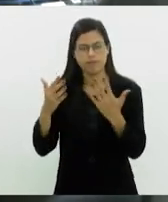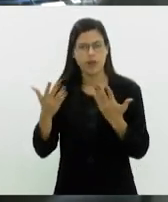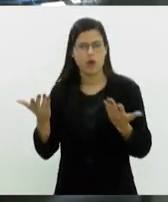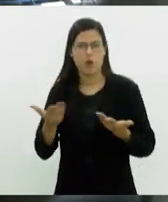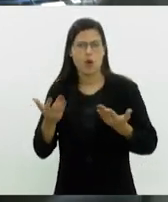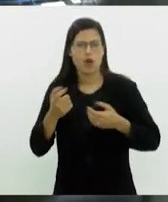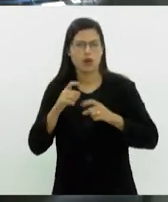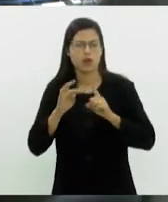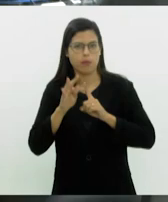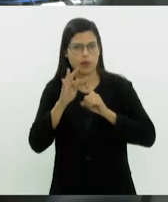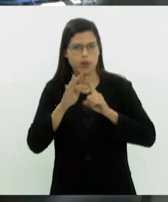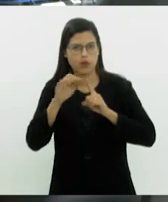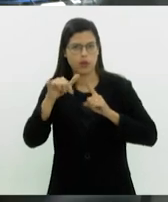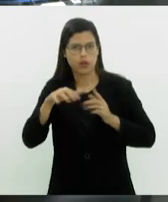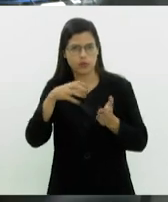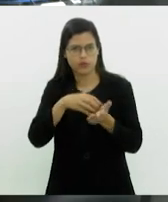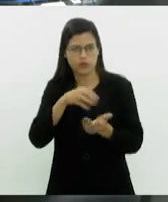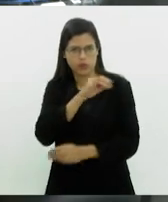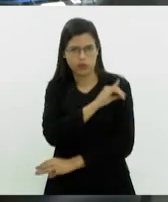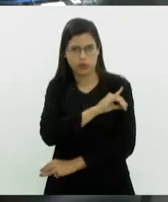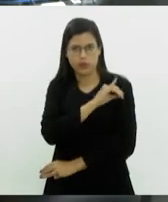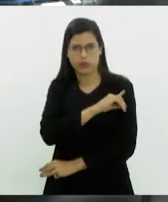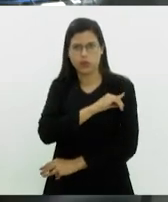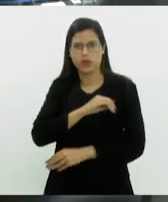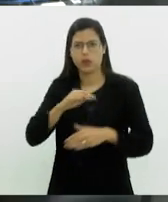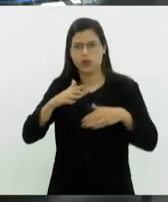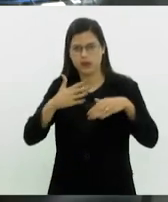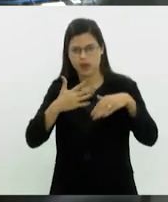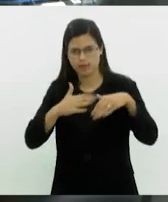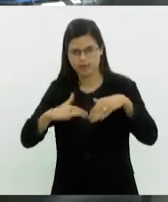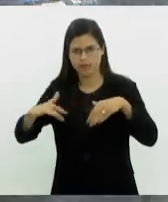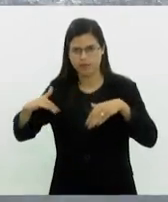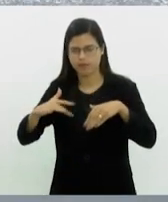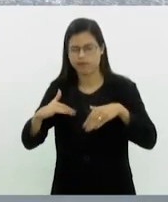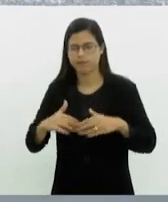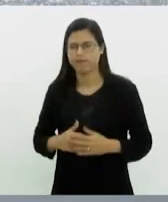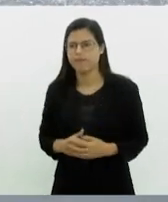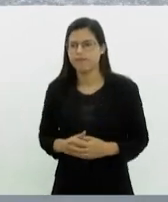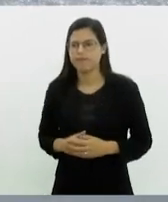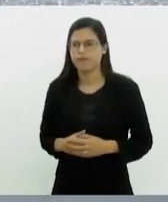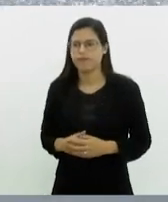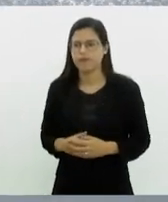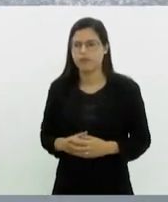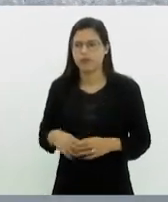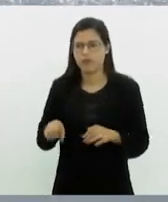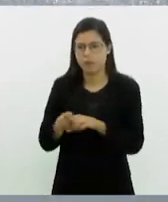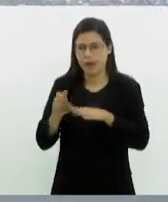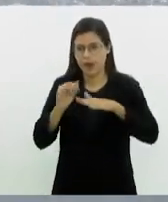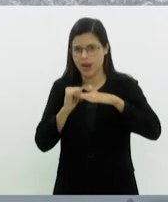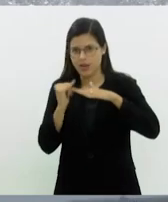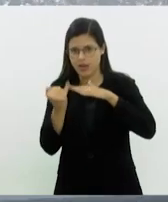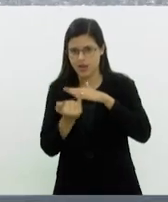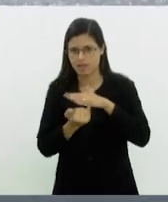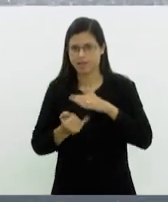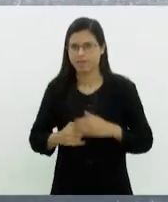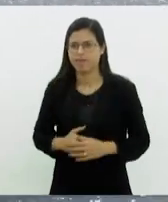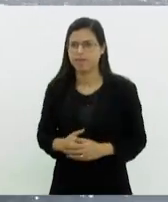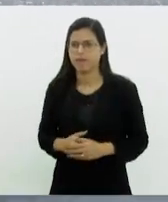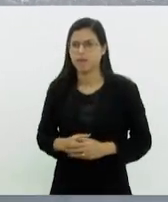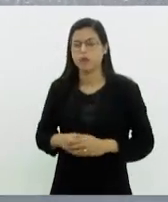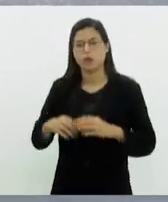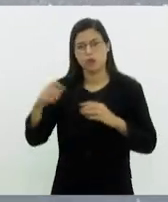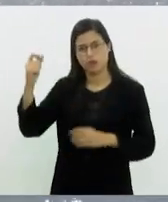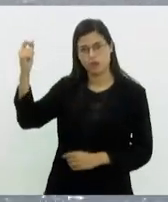no centro do Rio de Janeiro. Você vê aí a Baía de Guanabara, a Ilha Fiscal. Está com